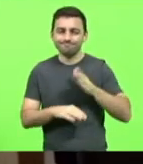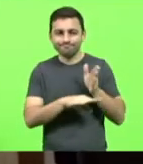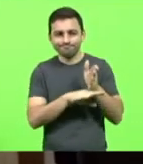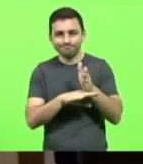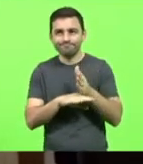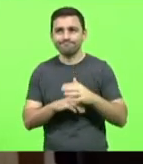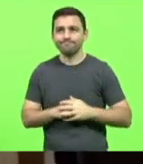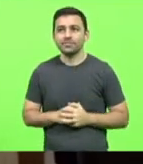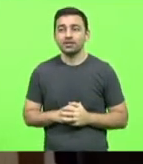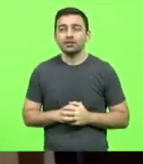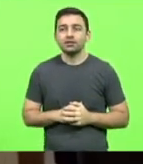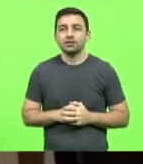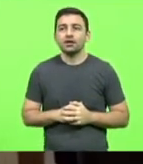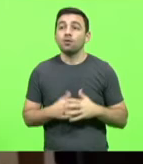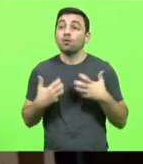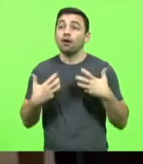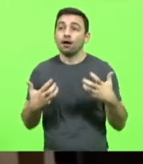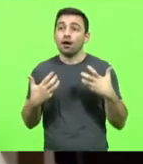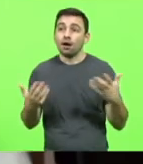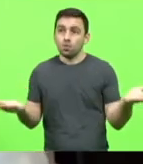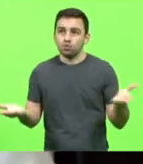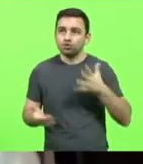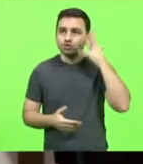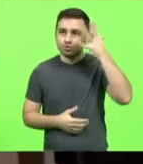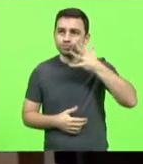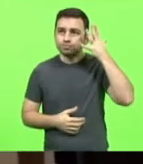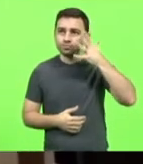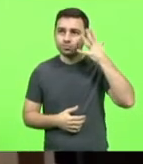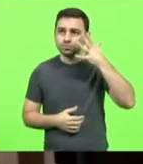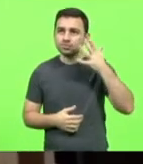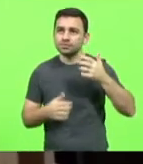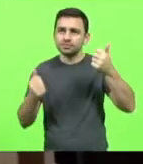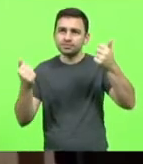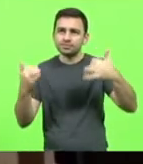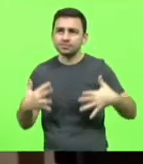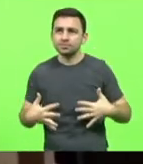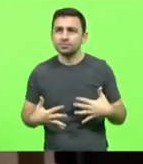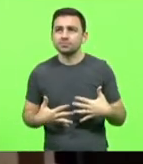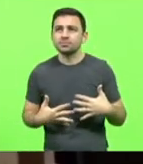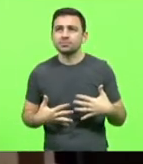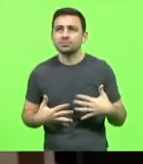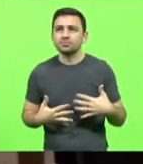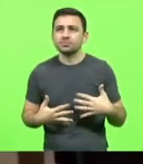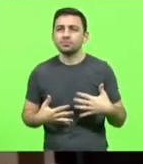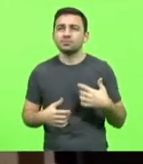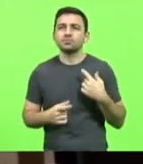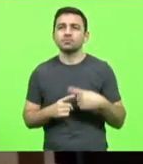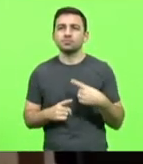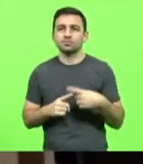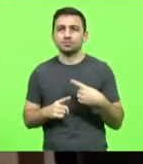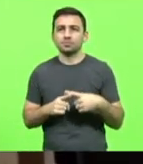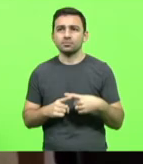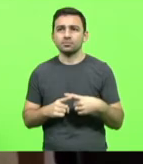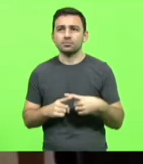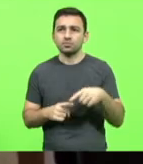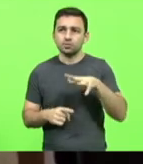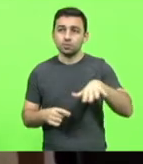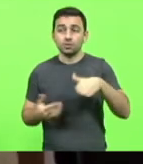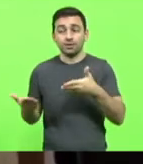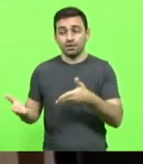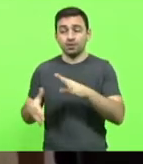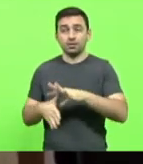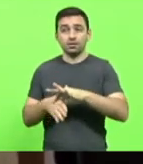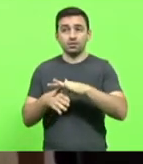gostaria de, nessa fala de hoje, fazer uma manifestação até em virtude do que o líder do governo,